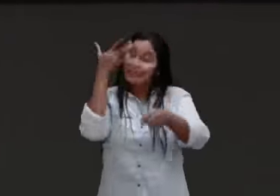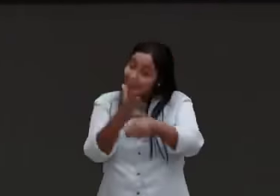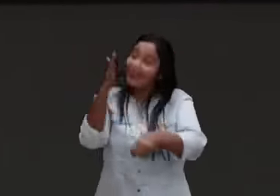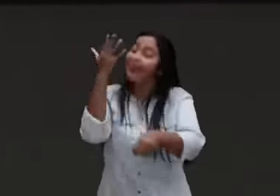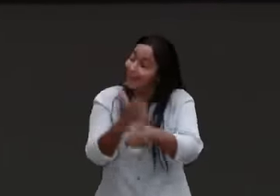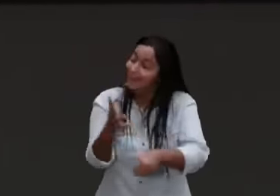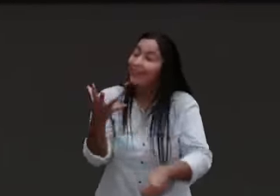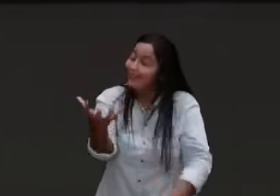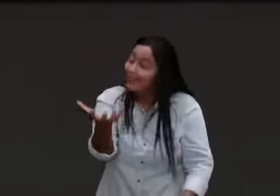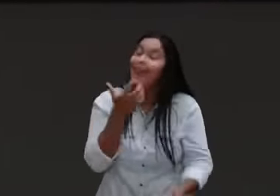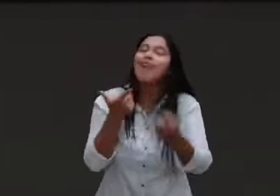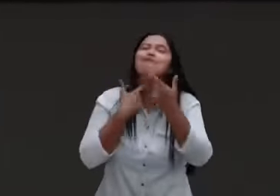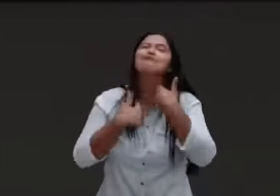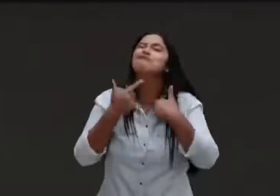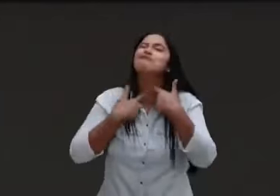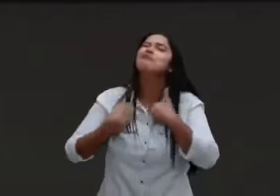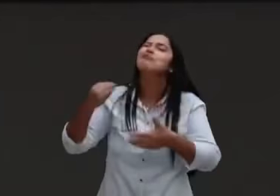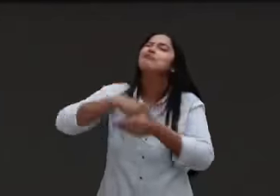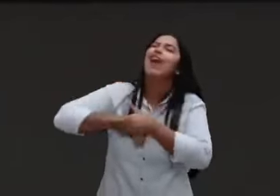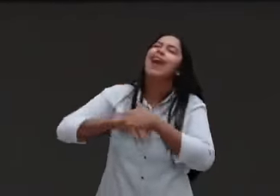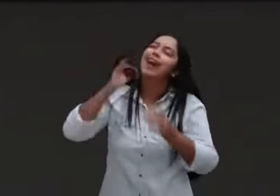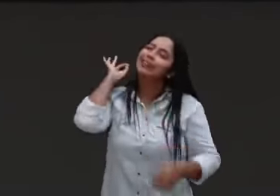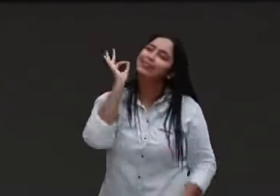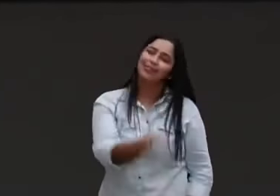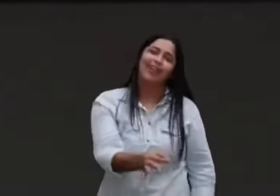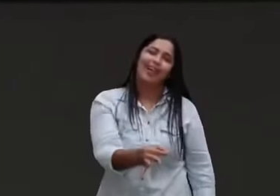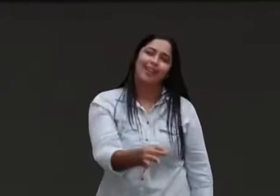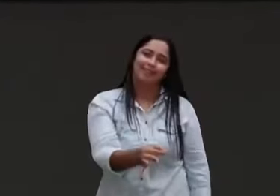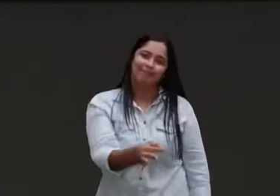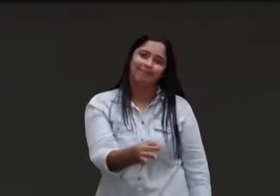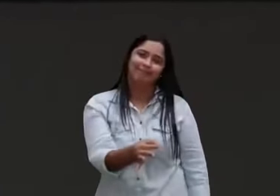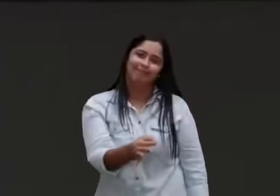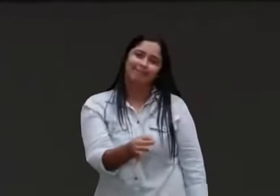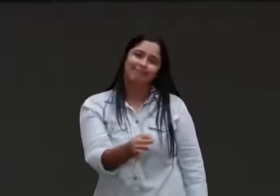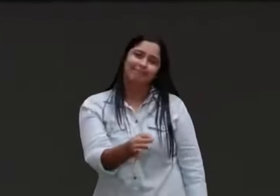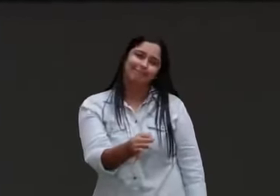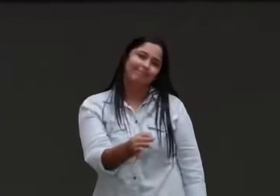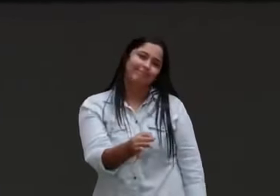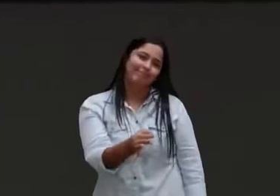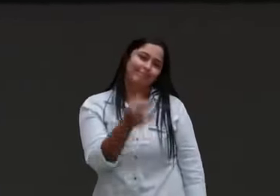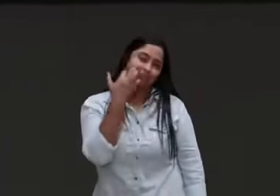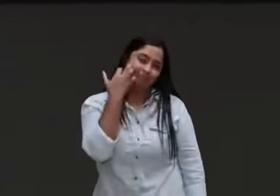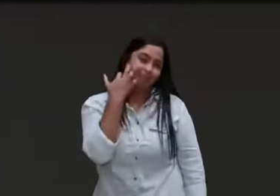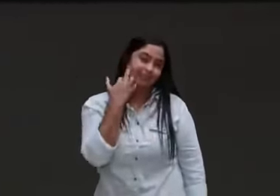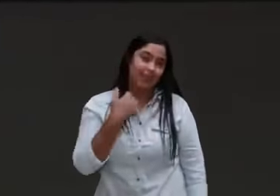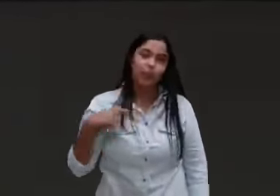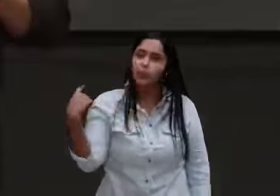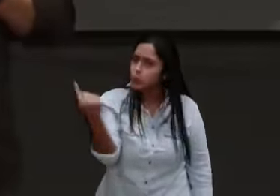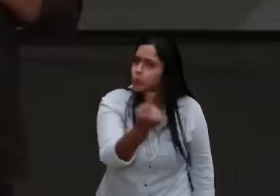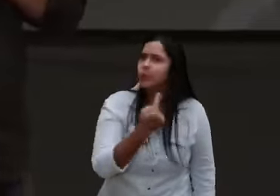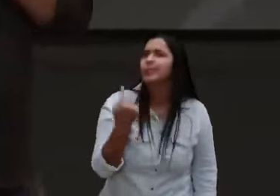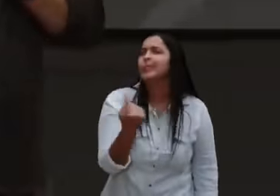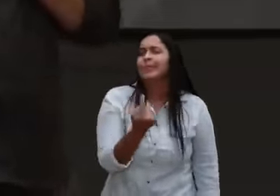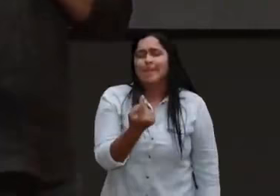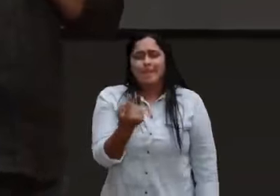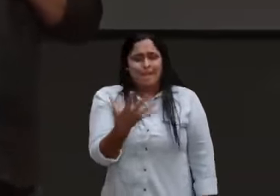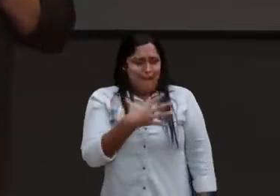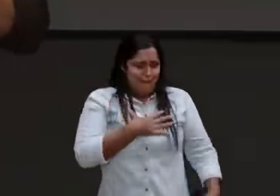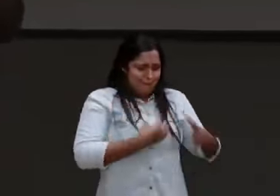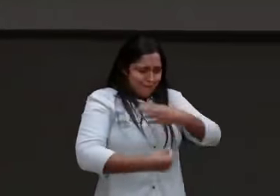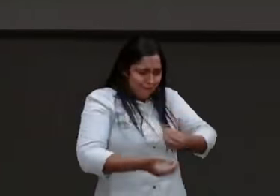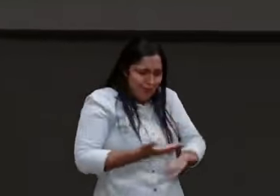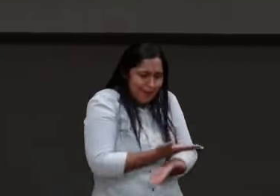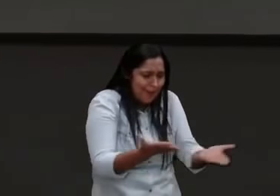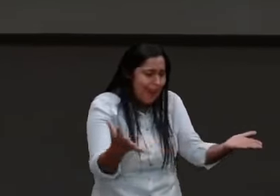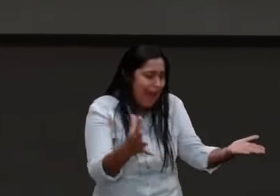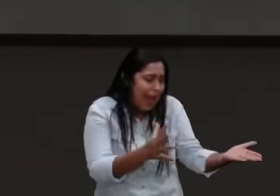Nós temos expectativas dos filhos que a gente ama, que a gente gera, da mesma maneira, Deus, tem expectativa na